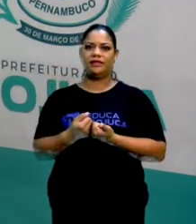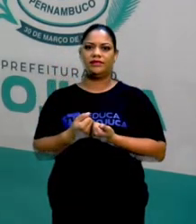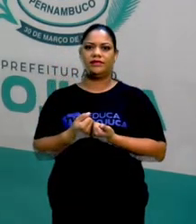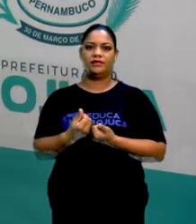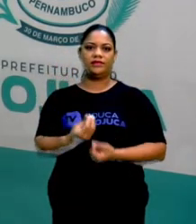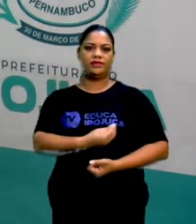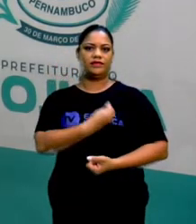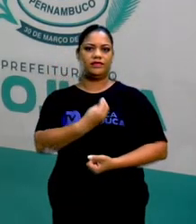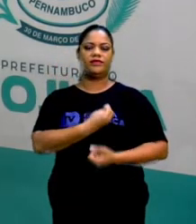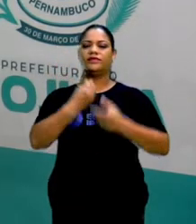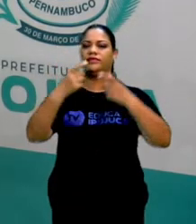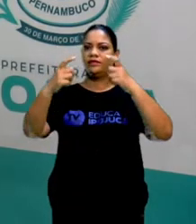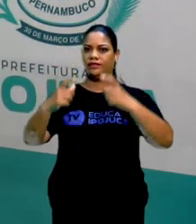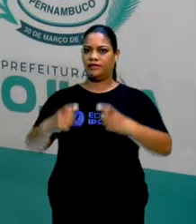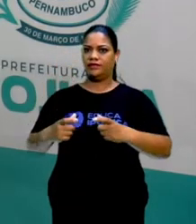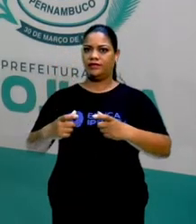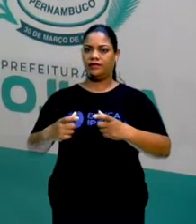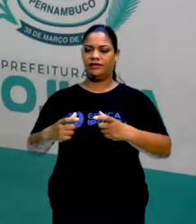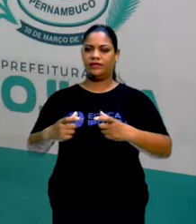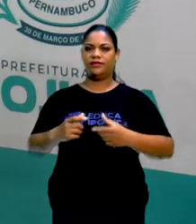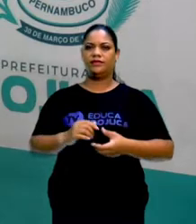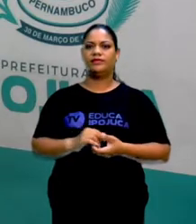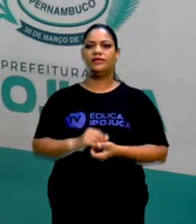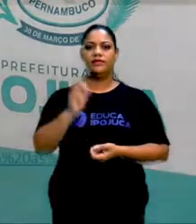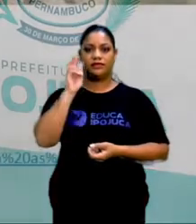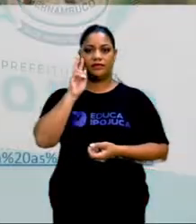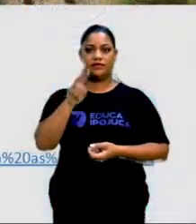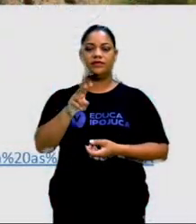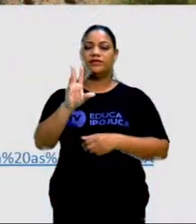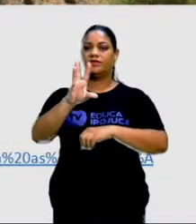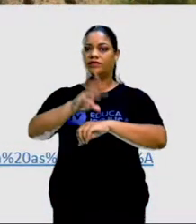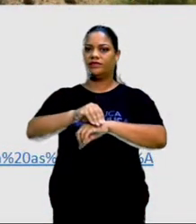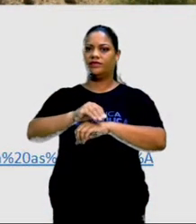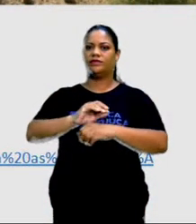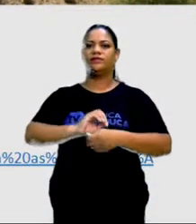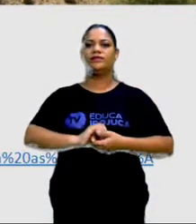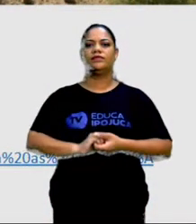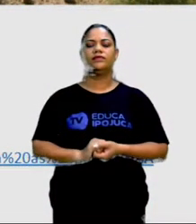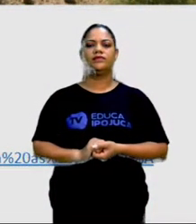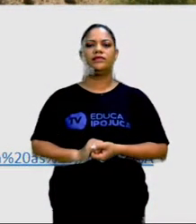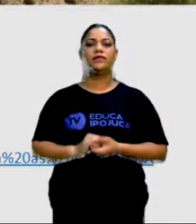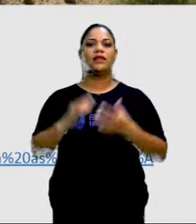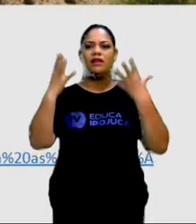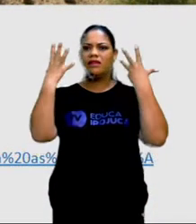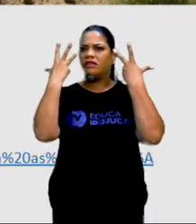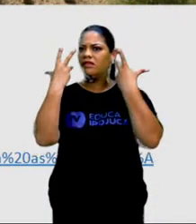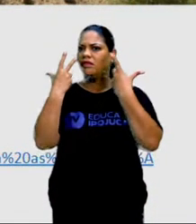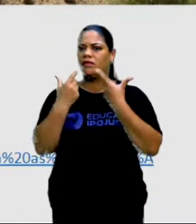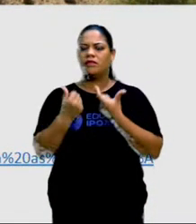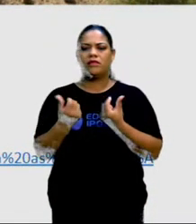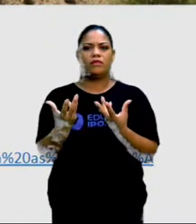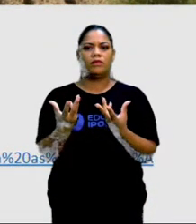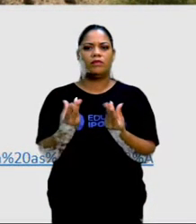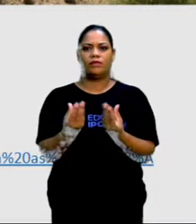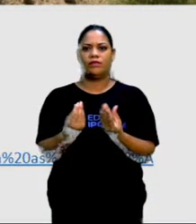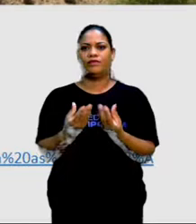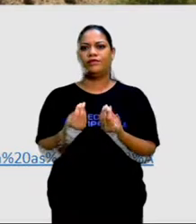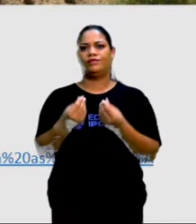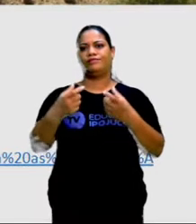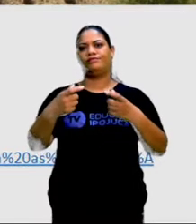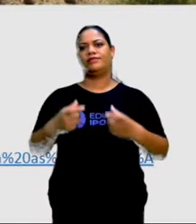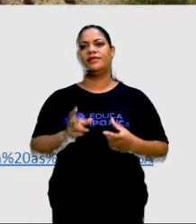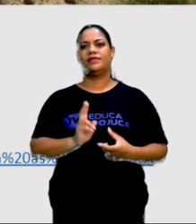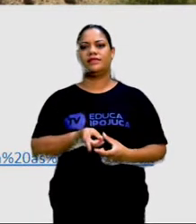local. Aquele lugar que, como a gente vê aqui nessa fotografia, muitos animais naquele pasto,